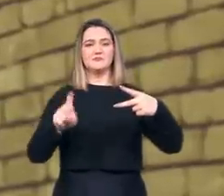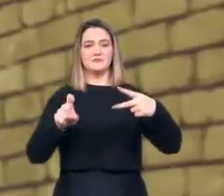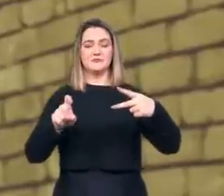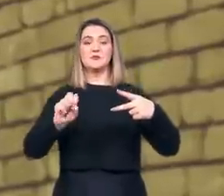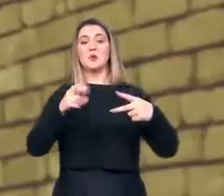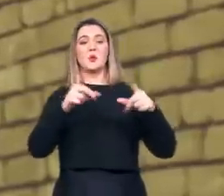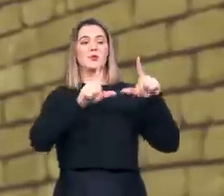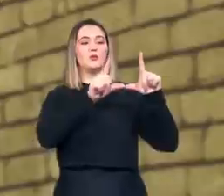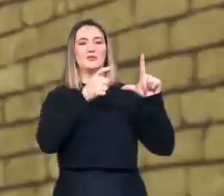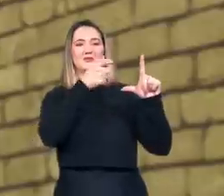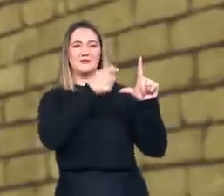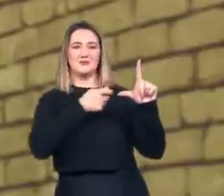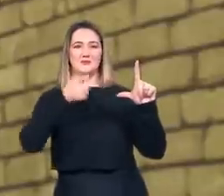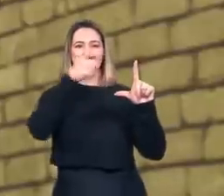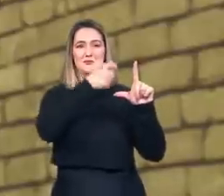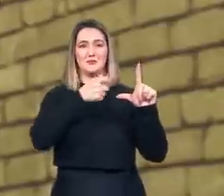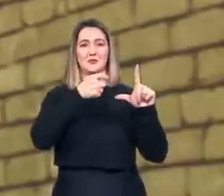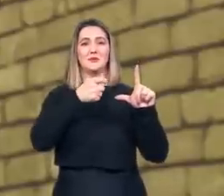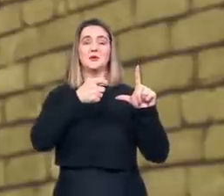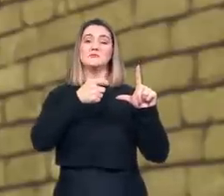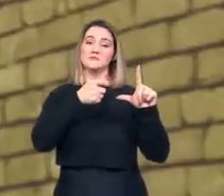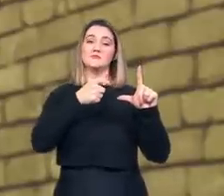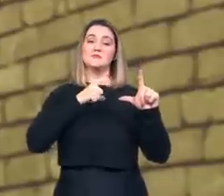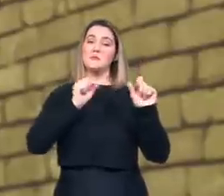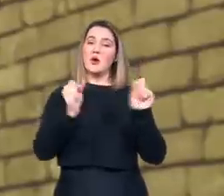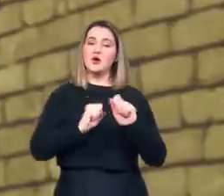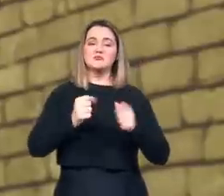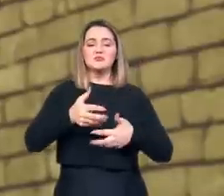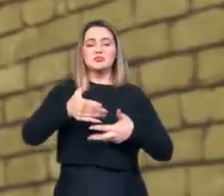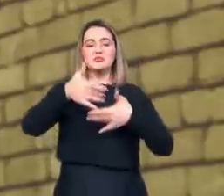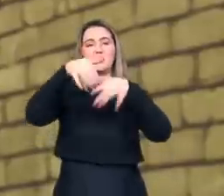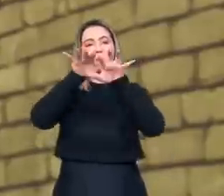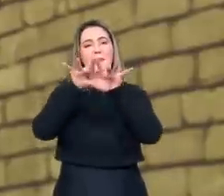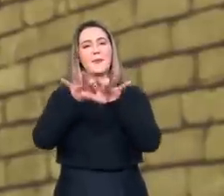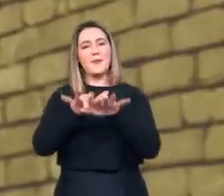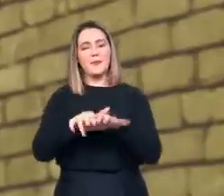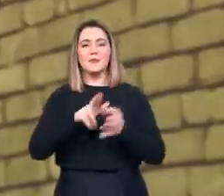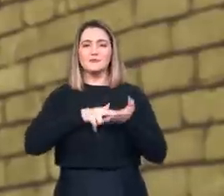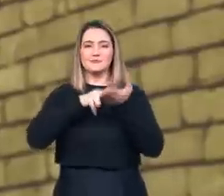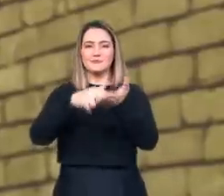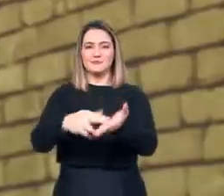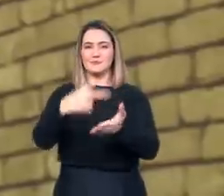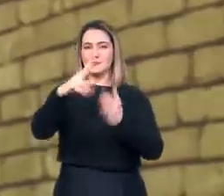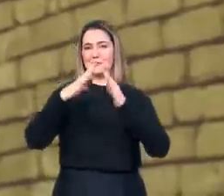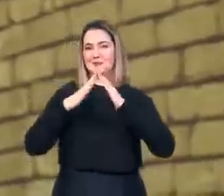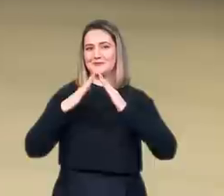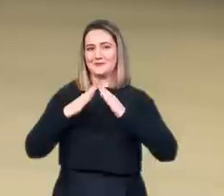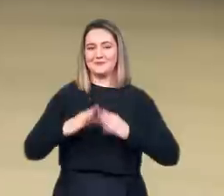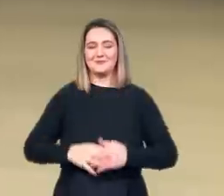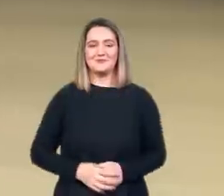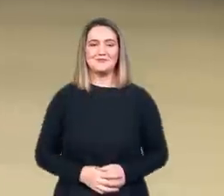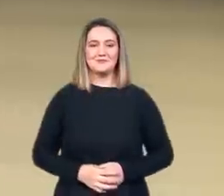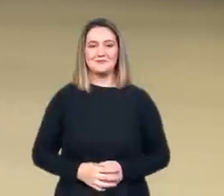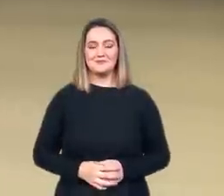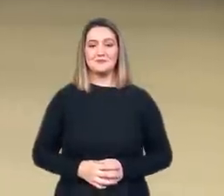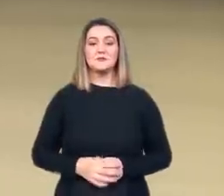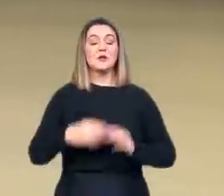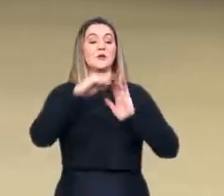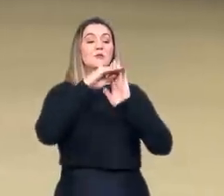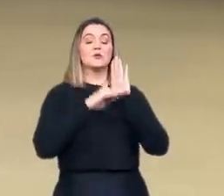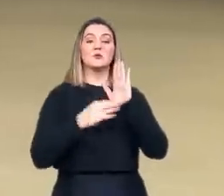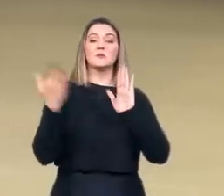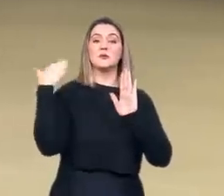acionar o QR Code que está aí na sua tela ou o site biblia.com.br. No programa